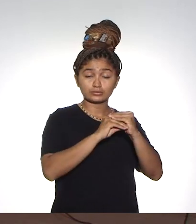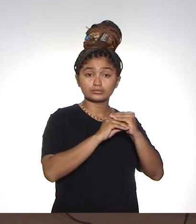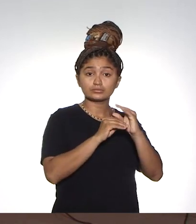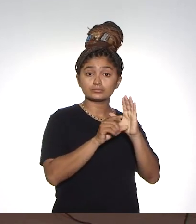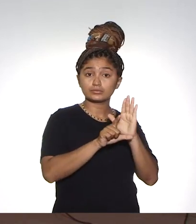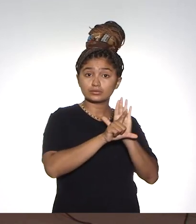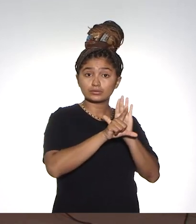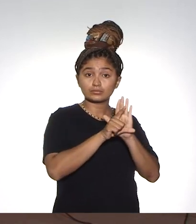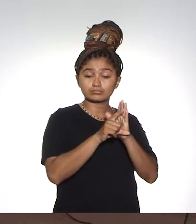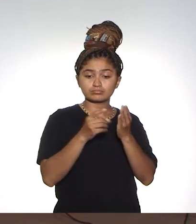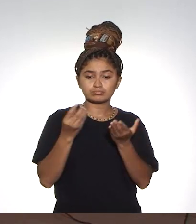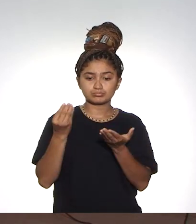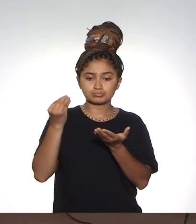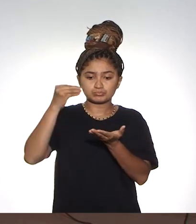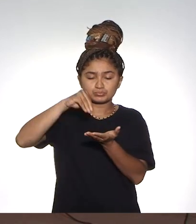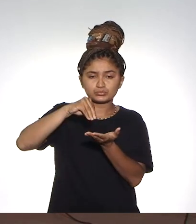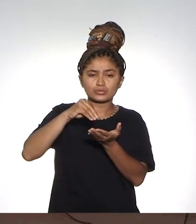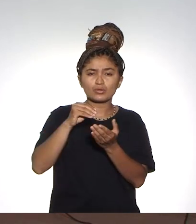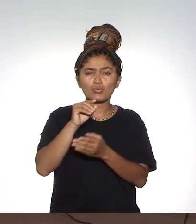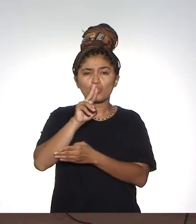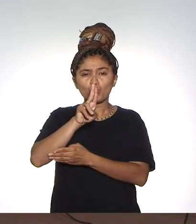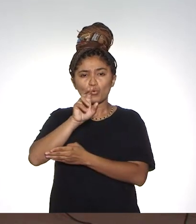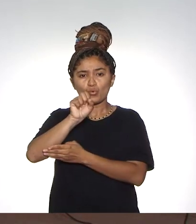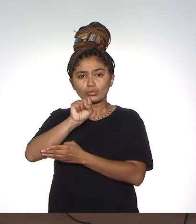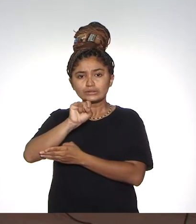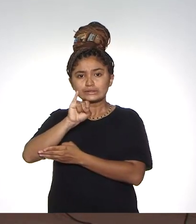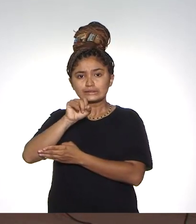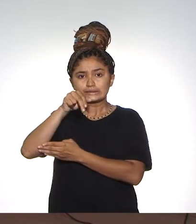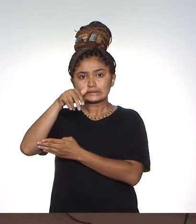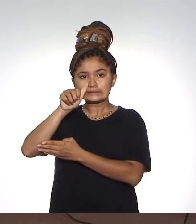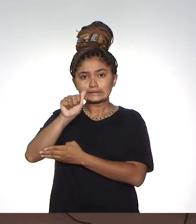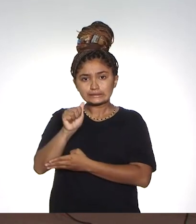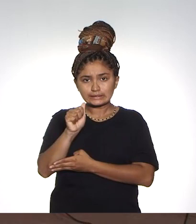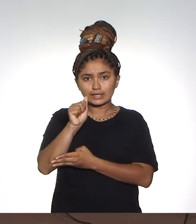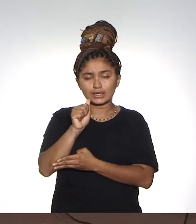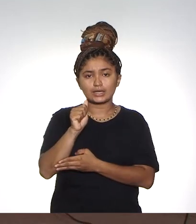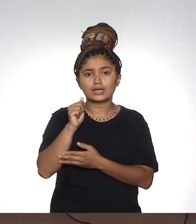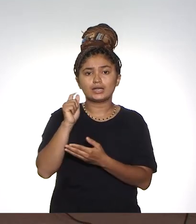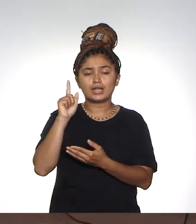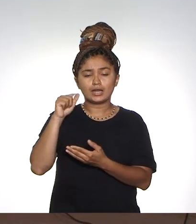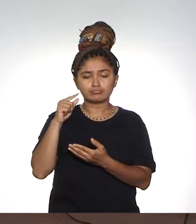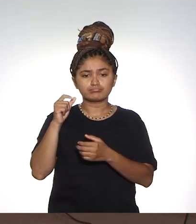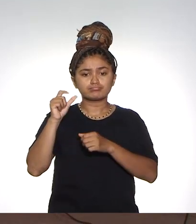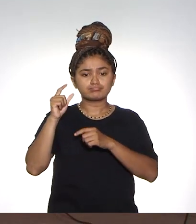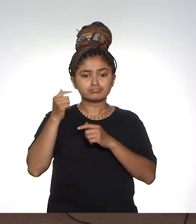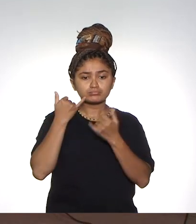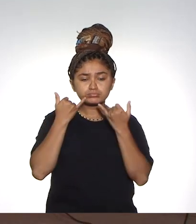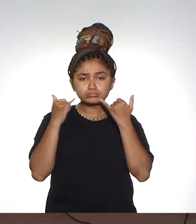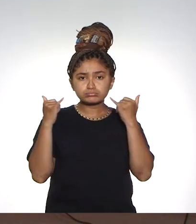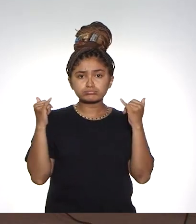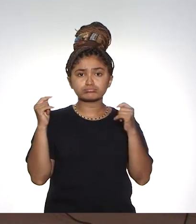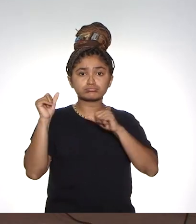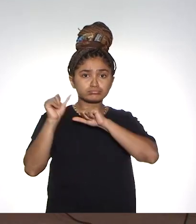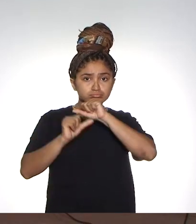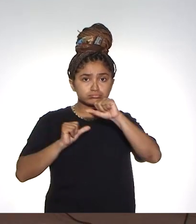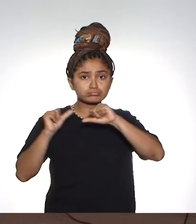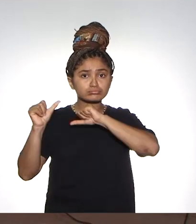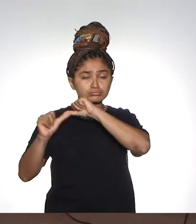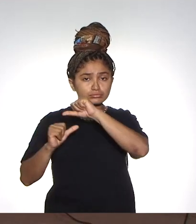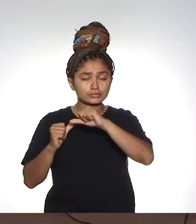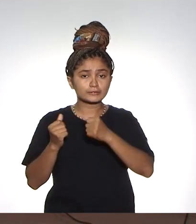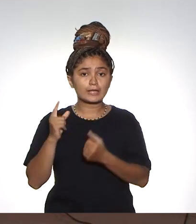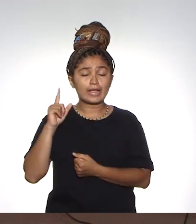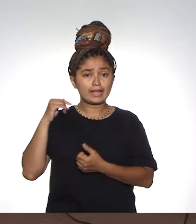parlamentar para a implantação da nossa usina fotovoltaica, que é o nosso parque de usinas de energias renováveis. Isso é uma